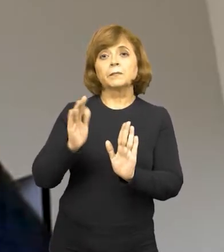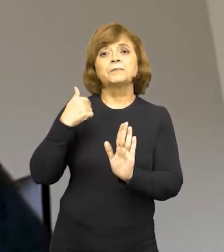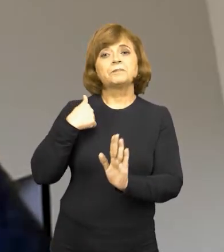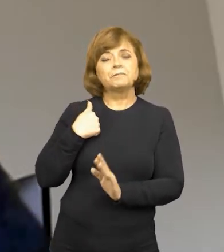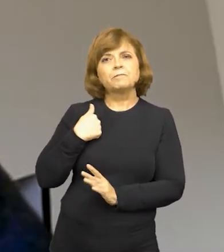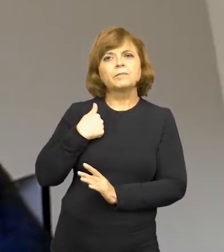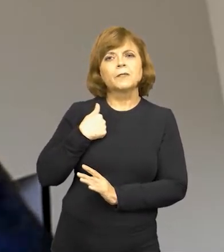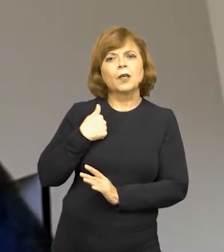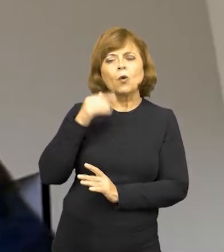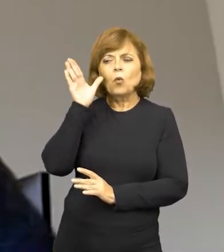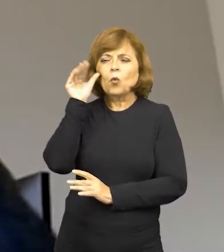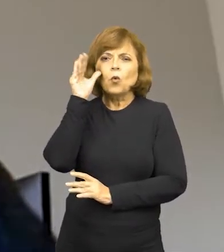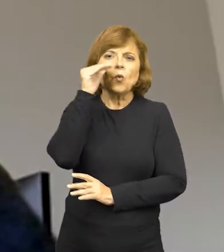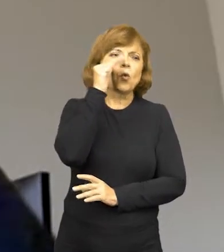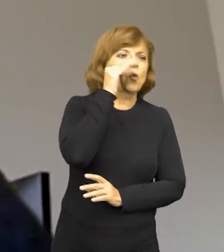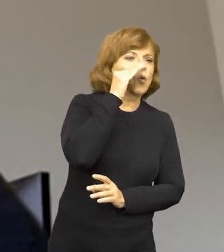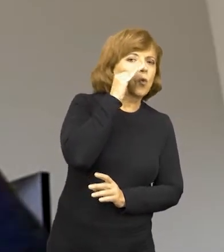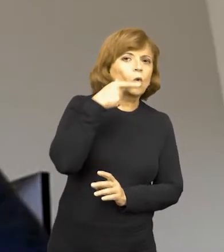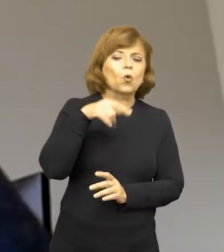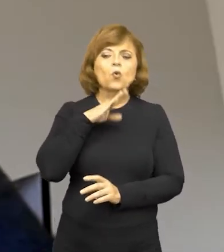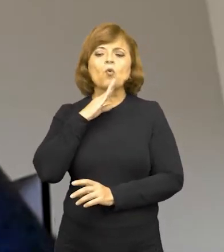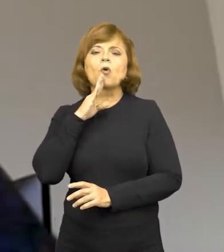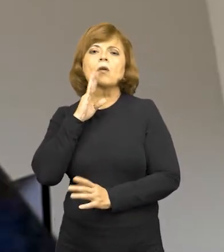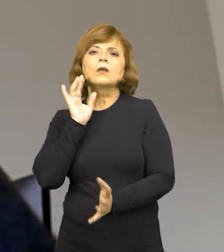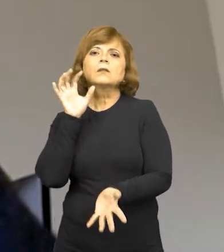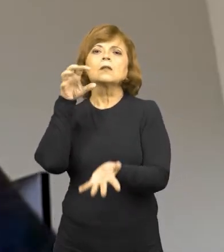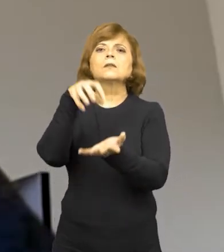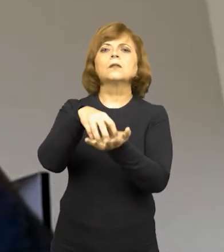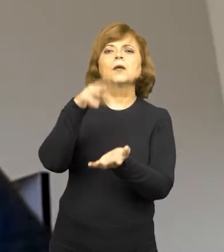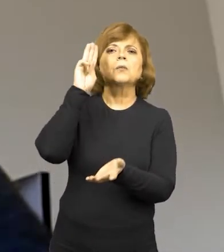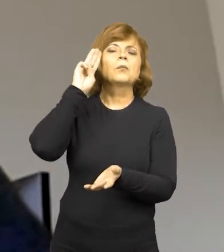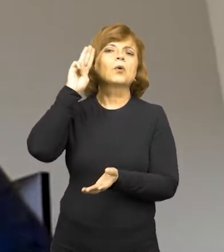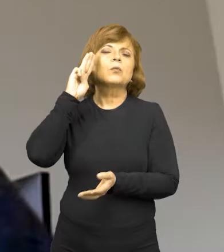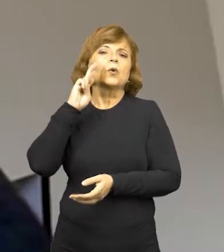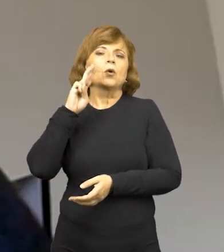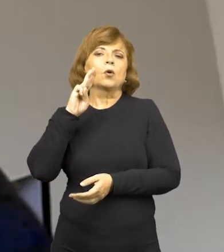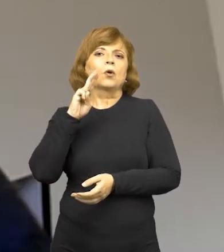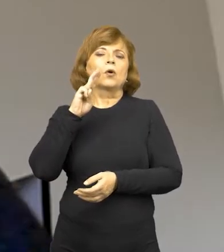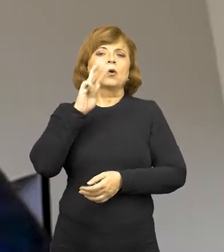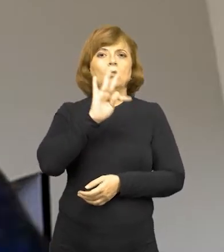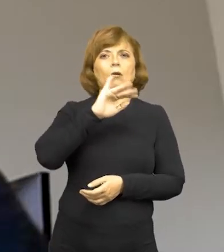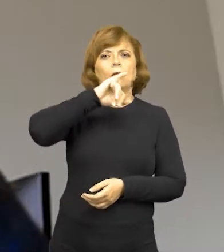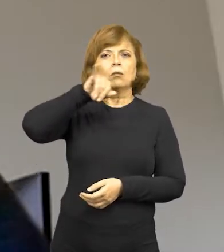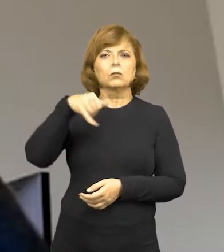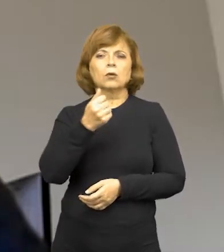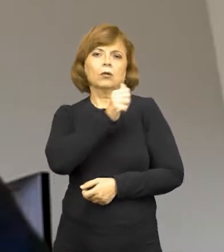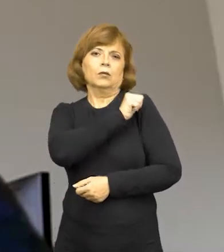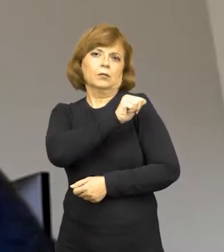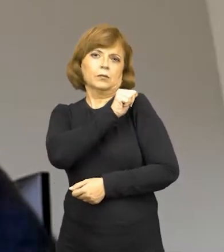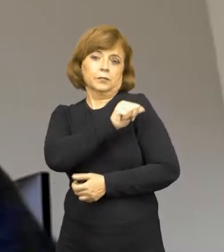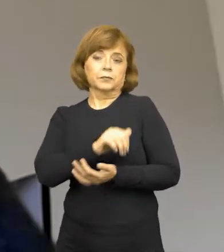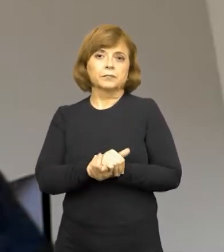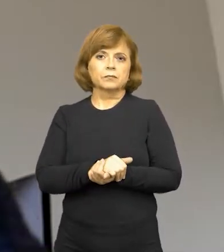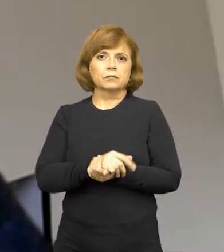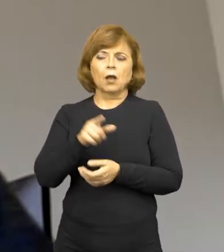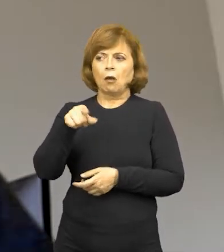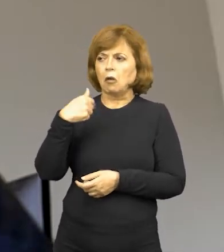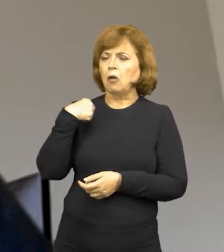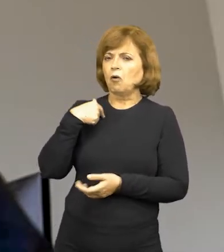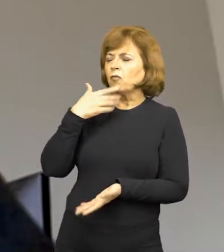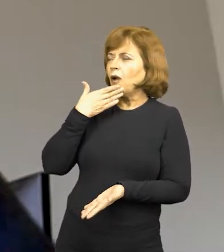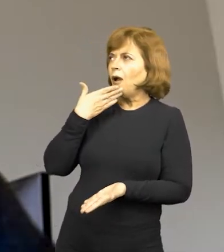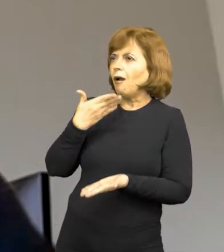eu tive a curiosidade de ir conhecer o Centro de Memória do Tribunal de Justiça do Estado do Rio de Janeiro. E fiquei,